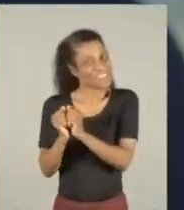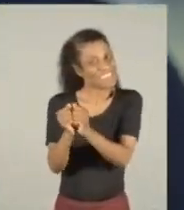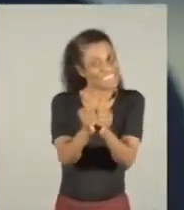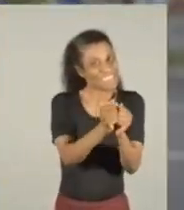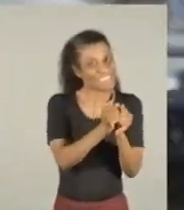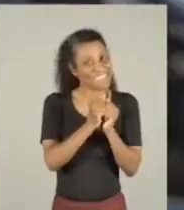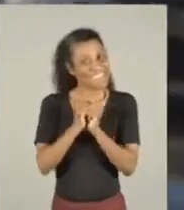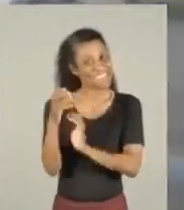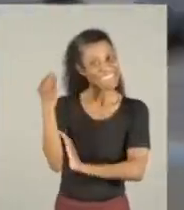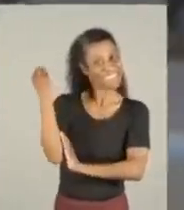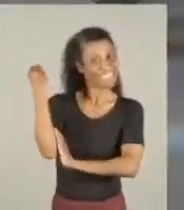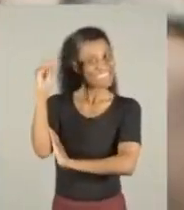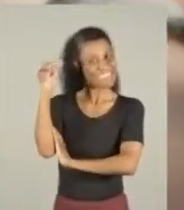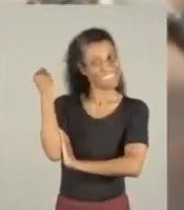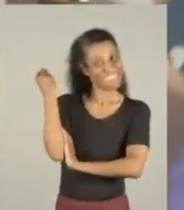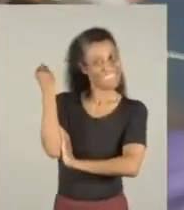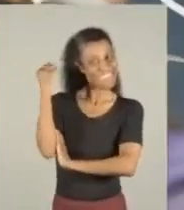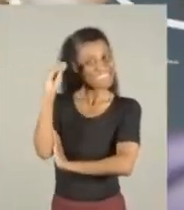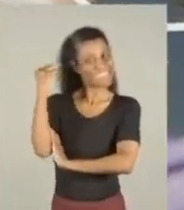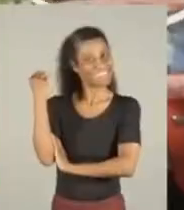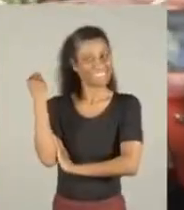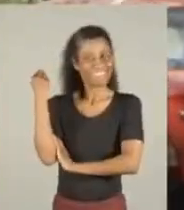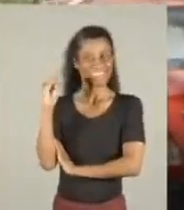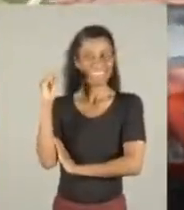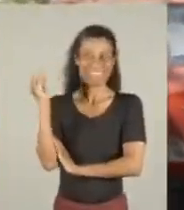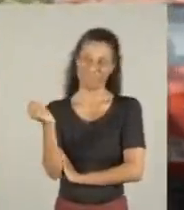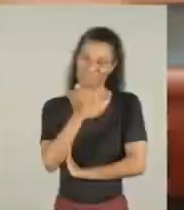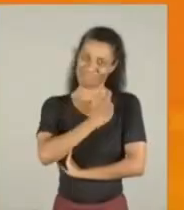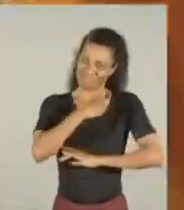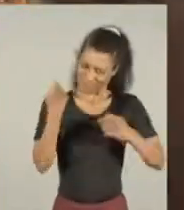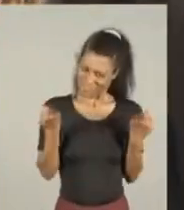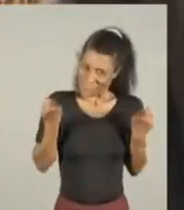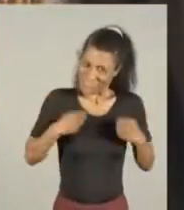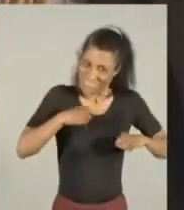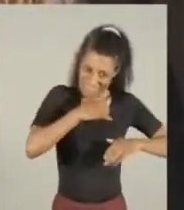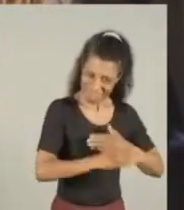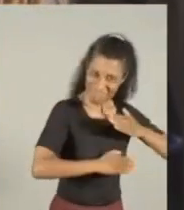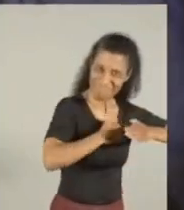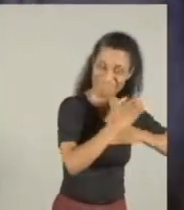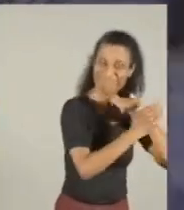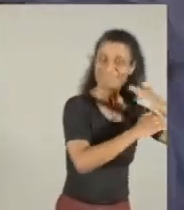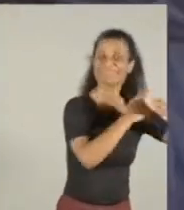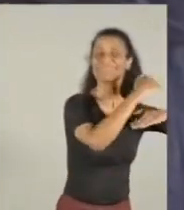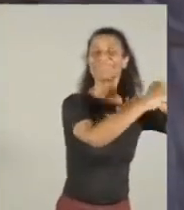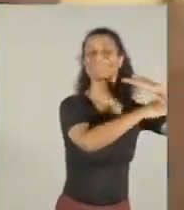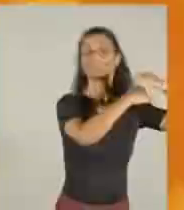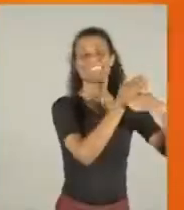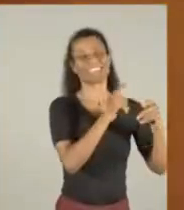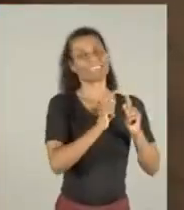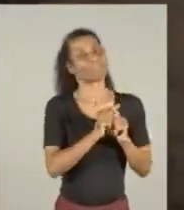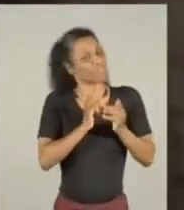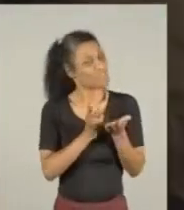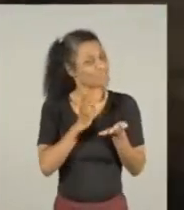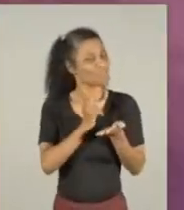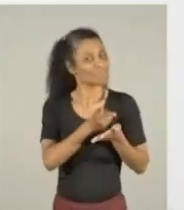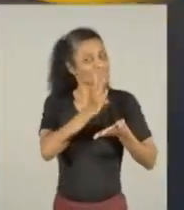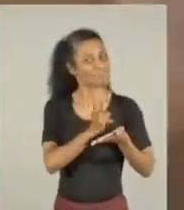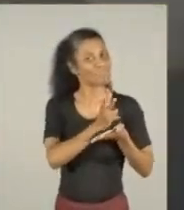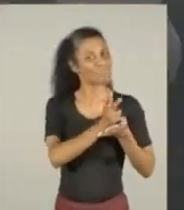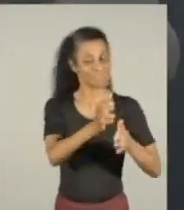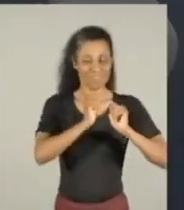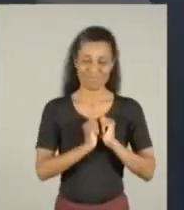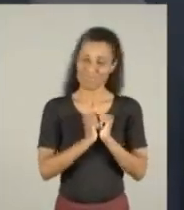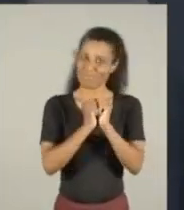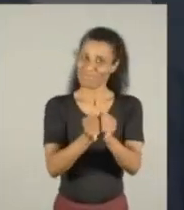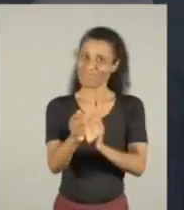junto, Porto Alegre, Melo toca pra frente, é quem tá